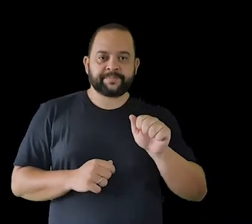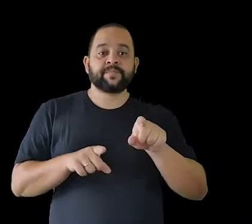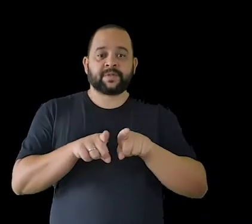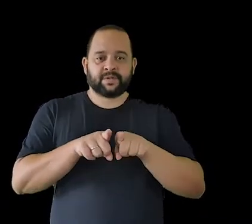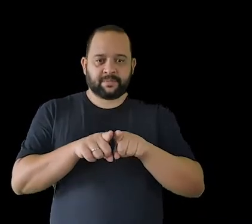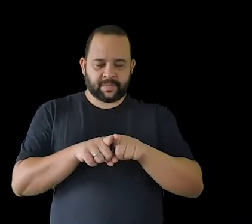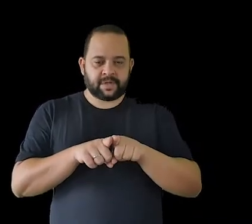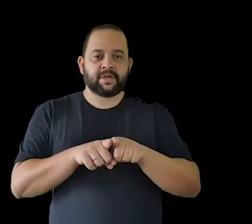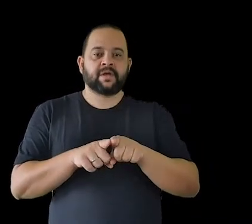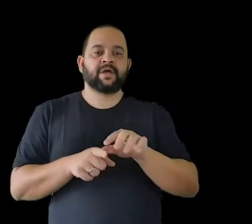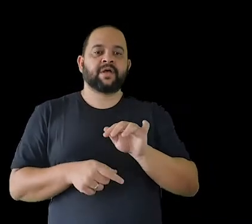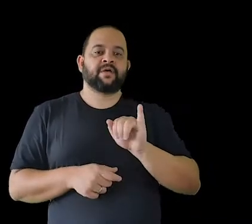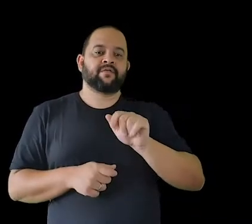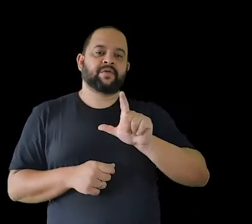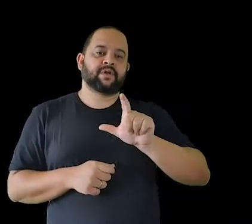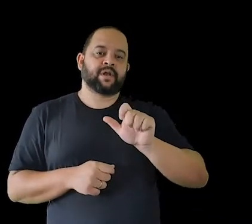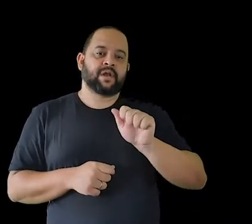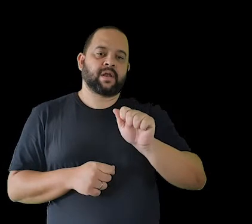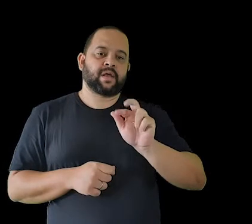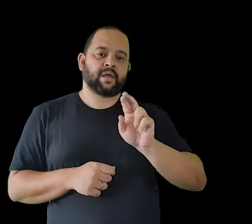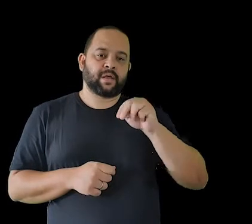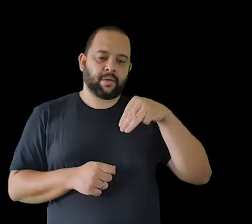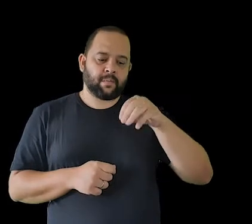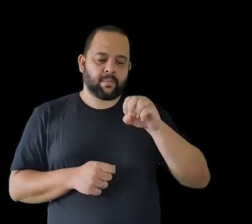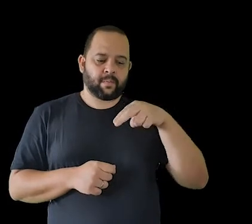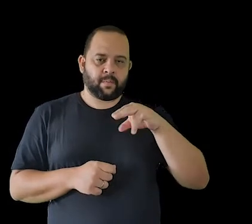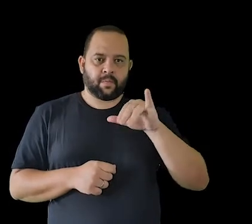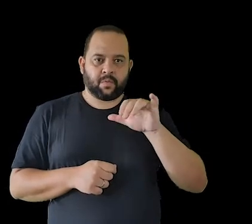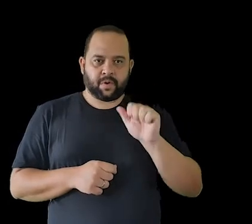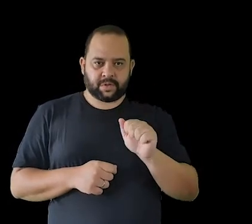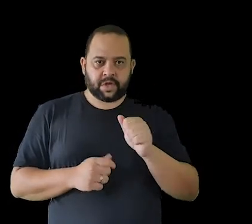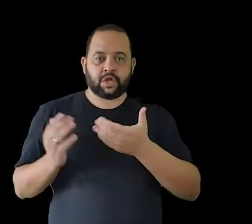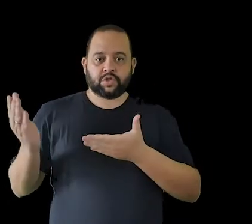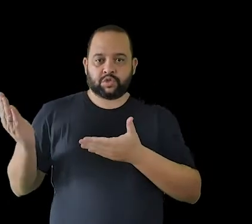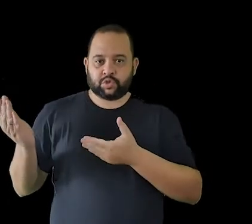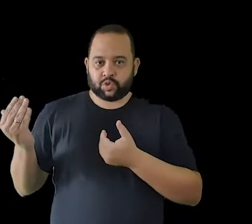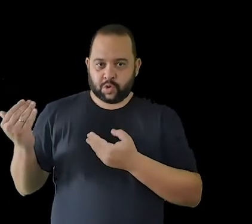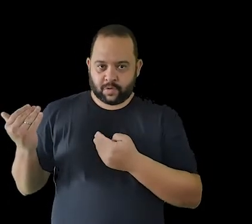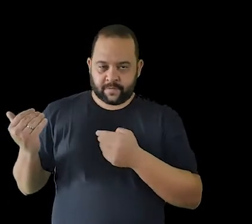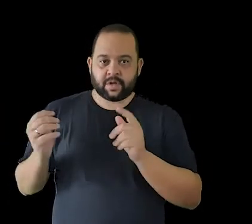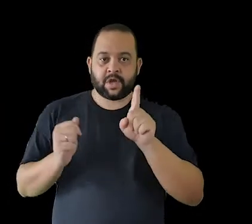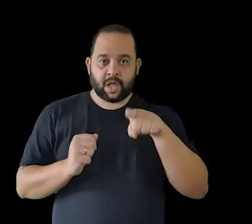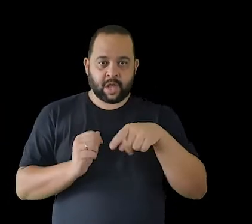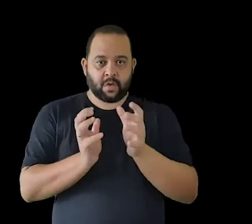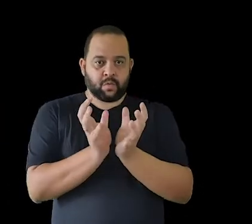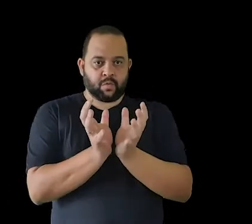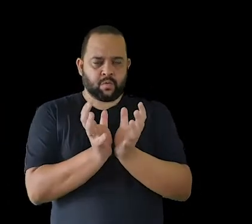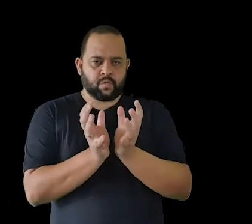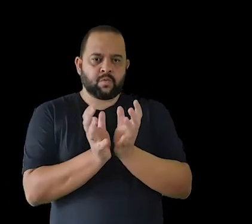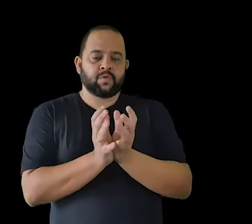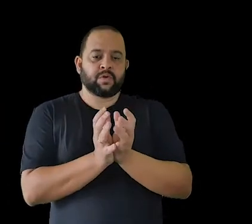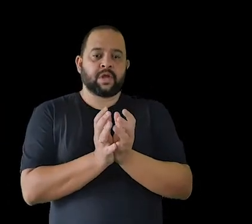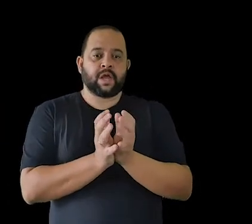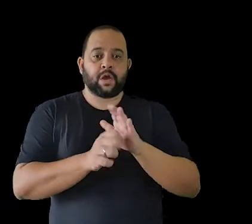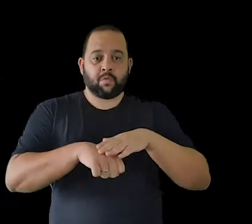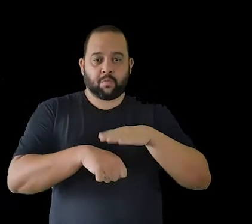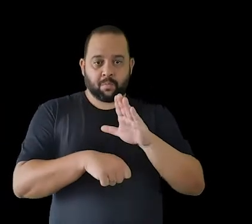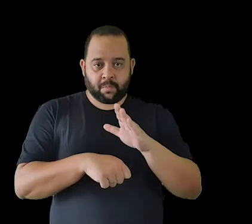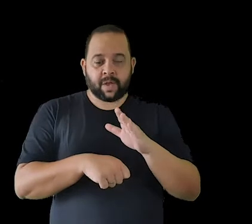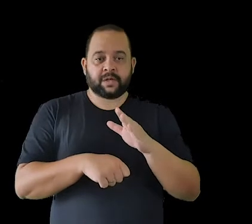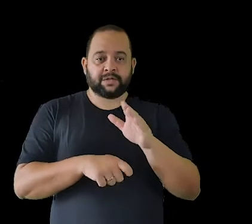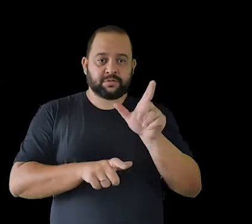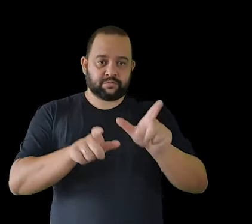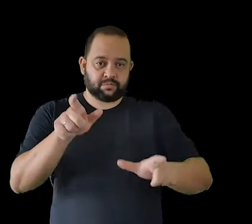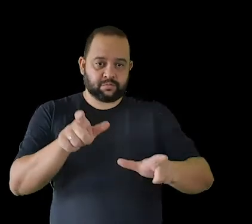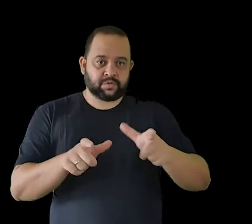Jovem, que é um grupo maior formado por jovens desde a